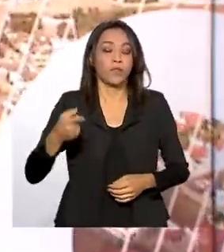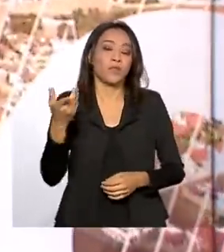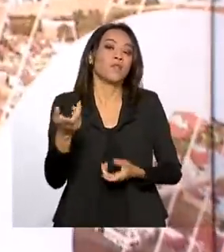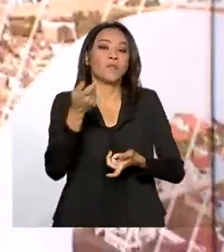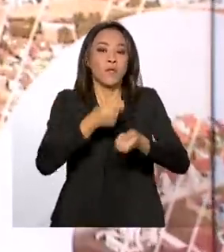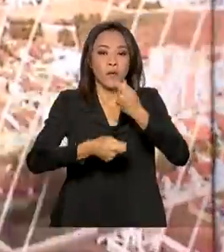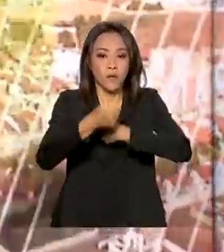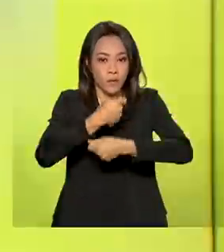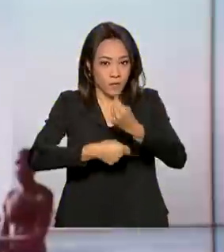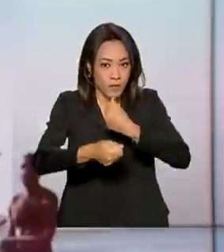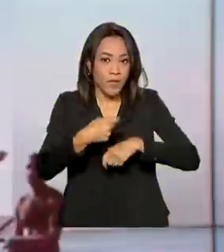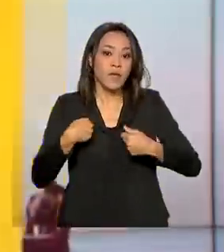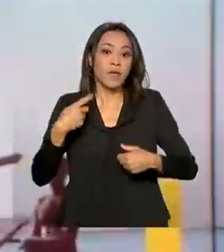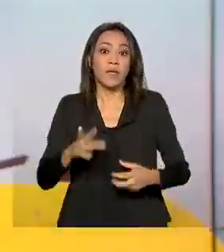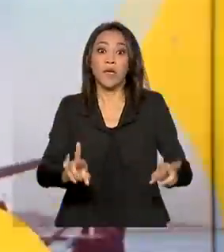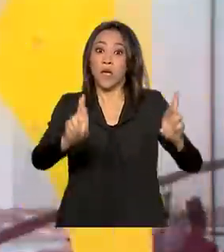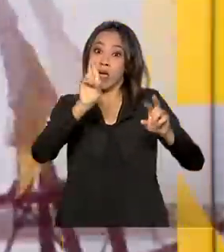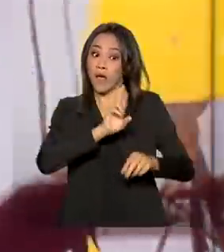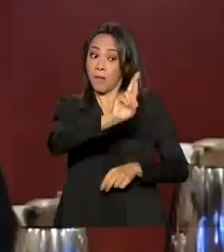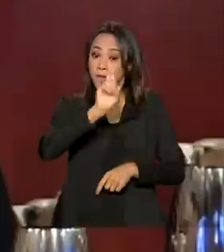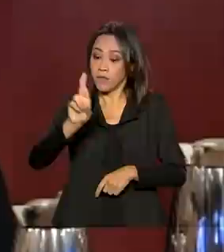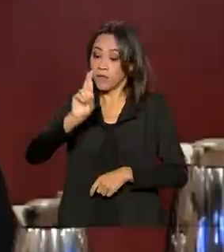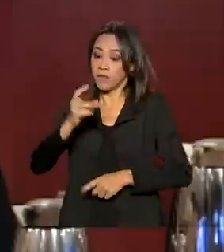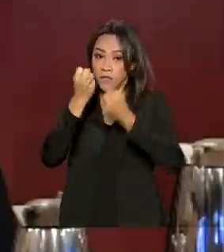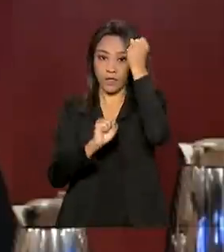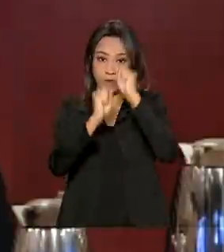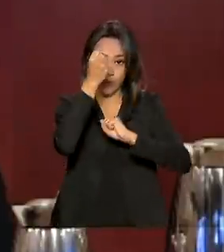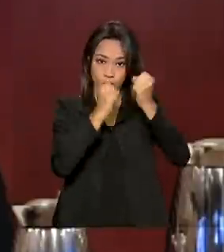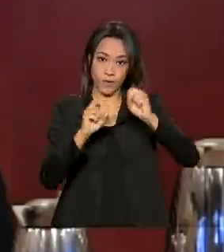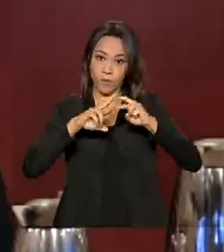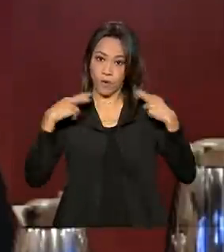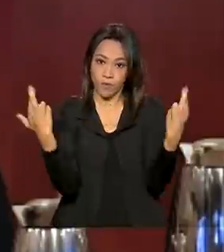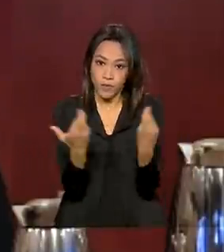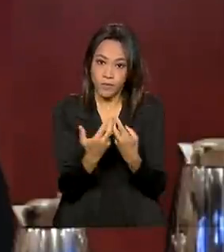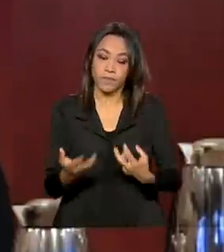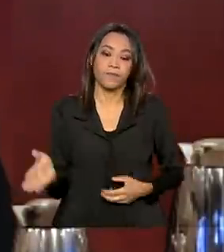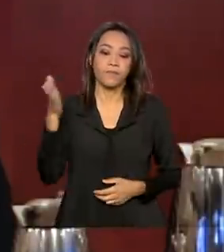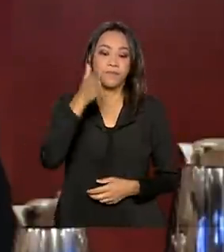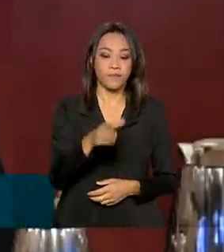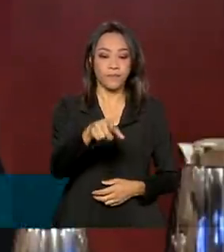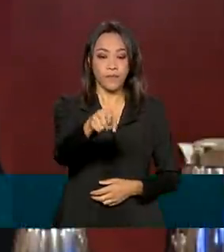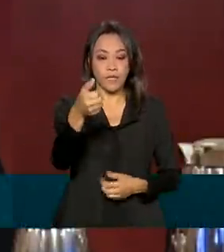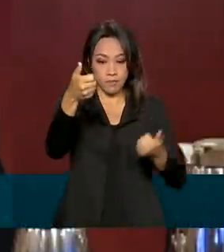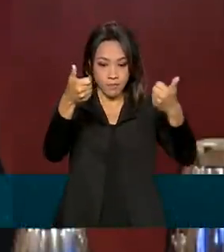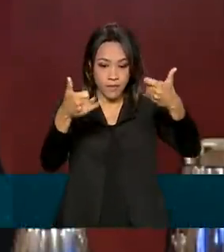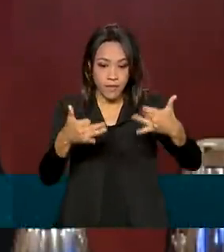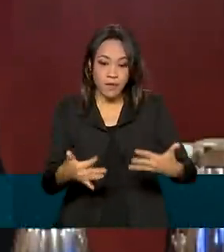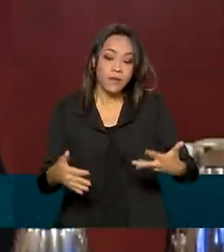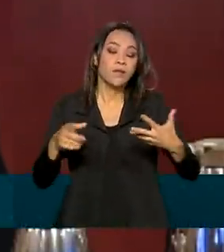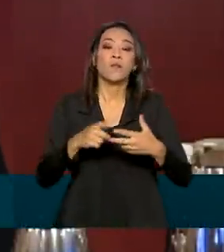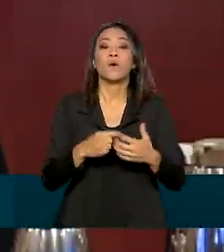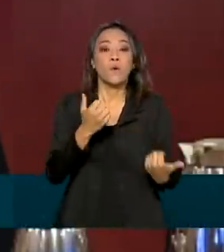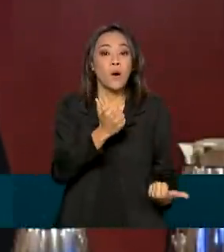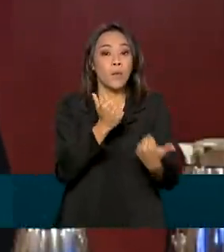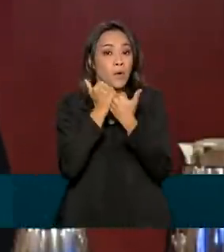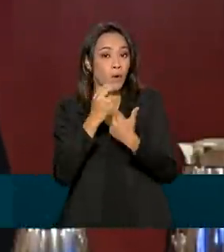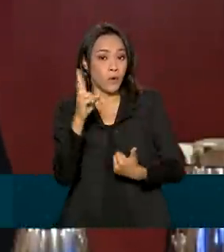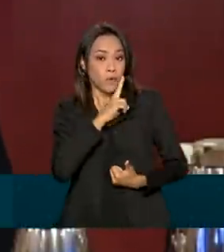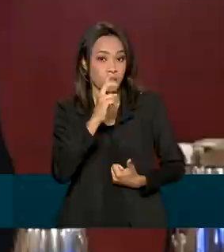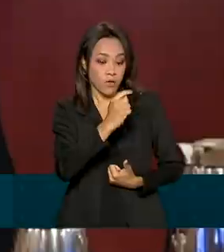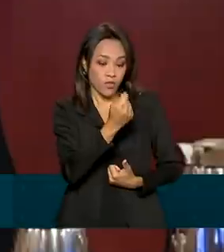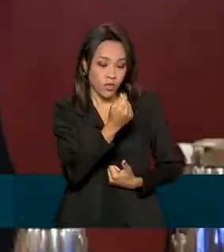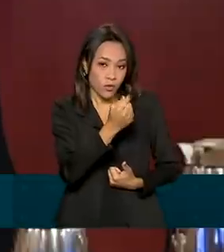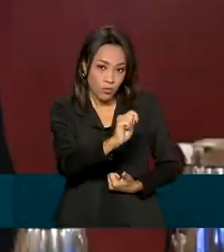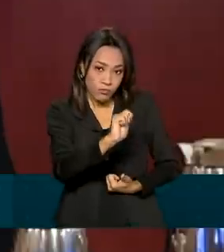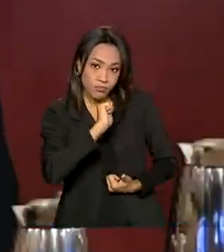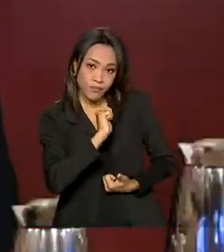virtual com representantes da indústria. O auxílio emergencial é uma arma que nós temos e que pode sim ser renovada.